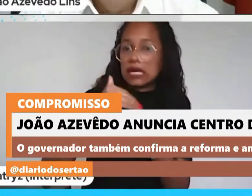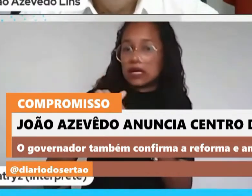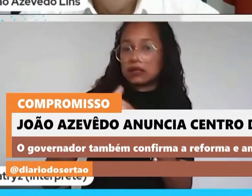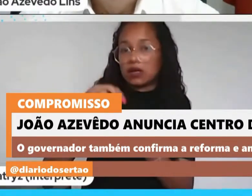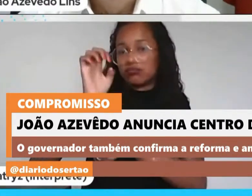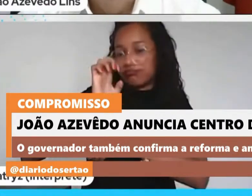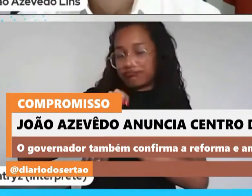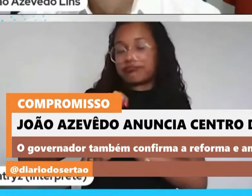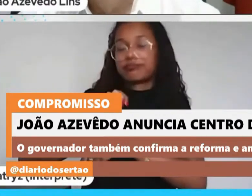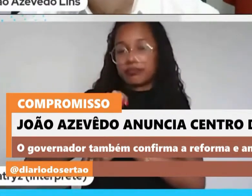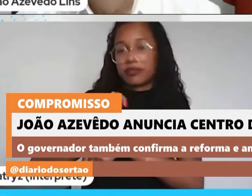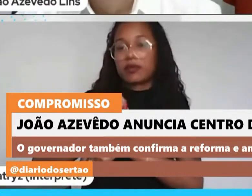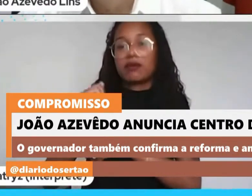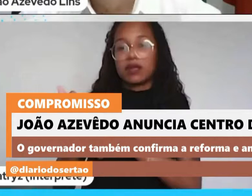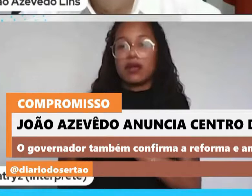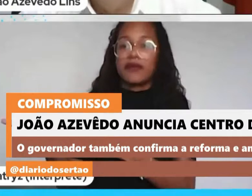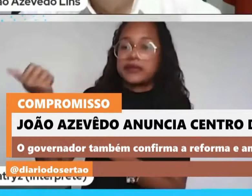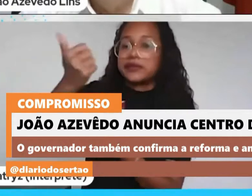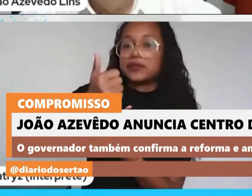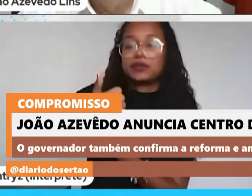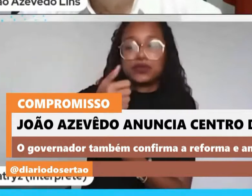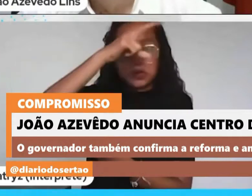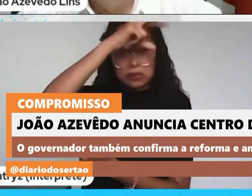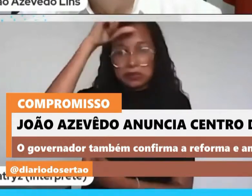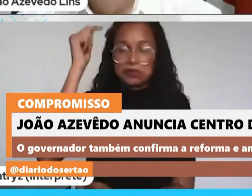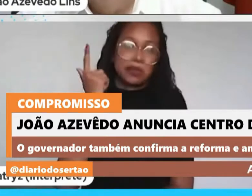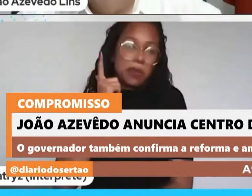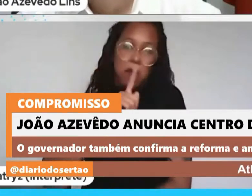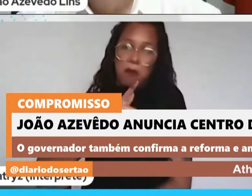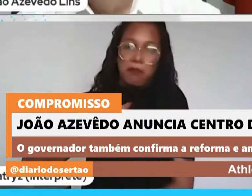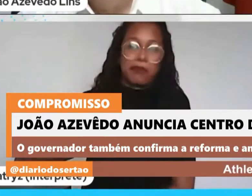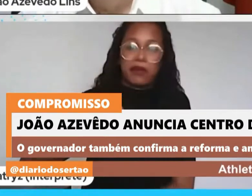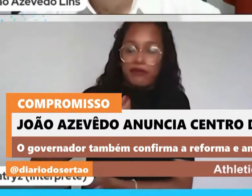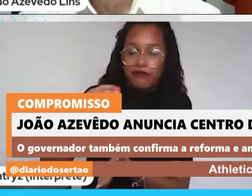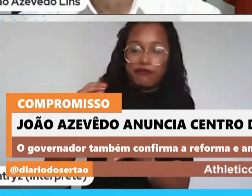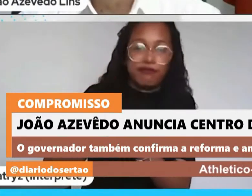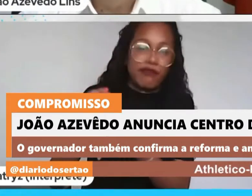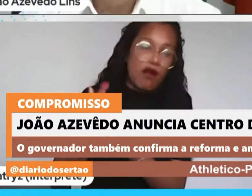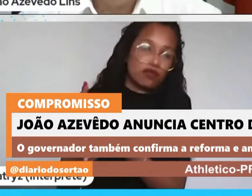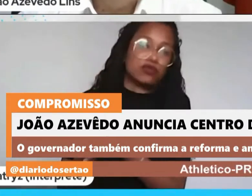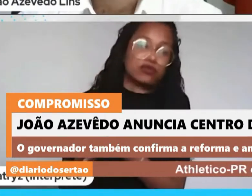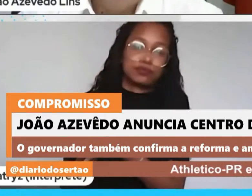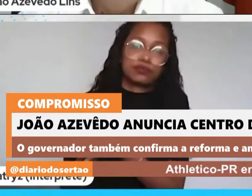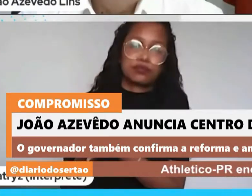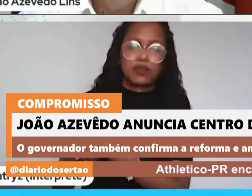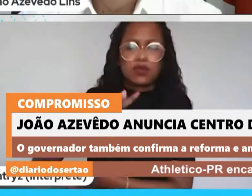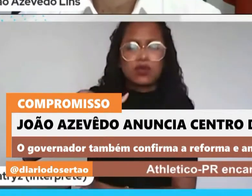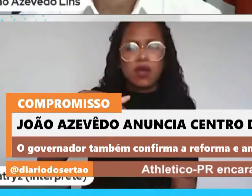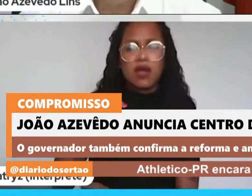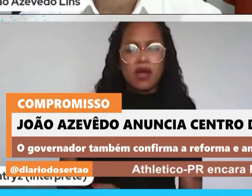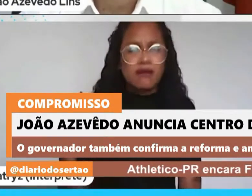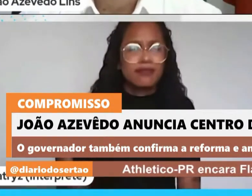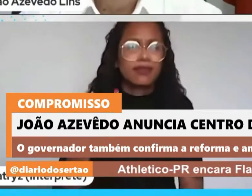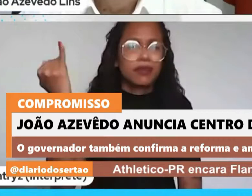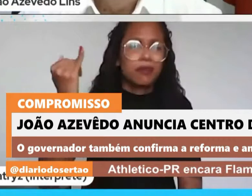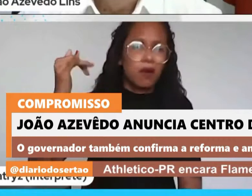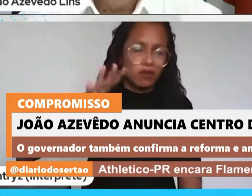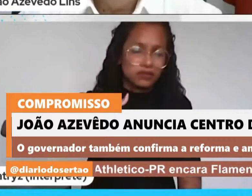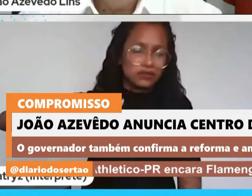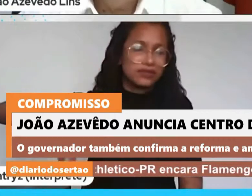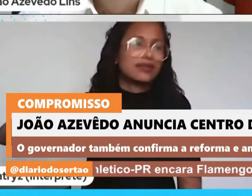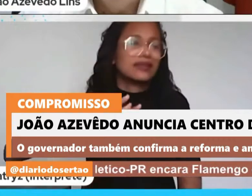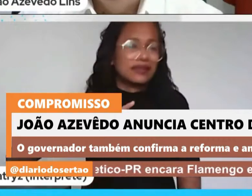Mas a grande maioria dos prefeitos de uma região tão importante economicamente para o Estado, culturalmente para o Estado